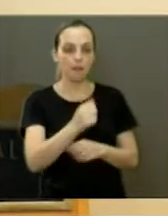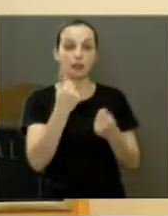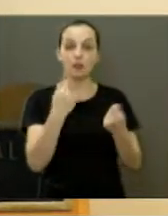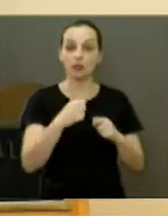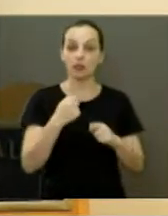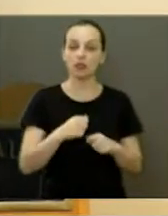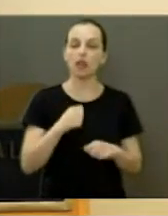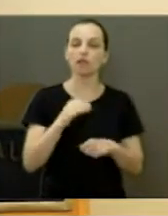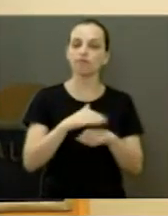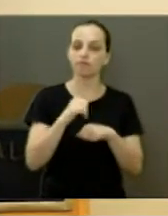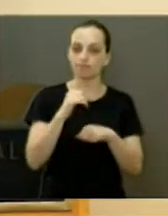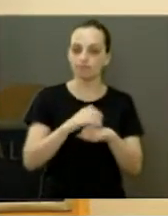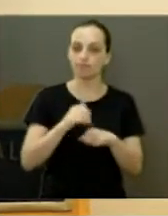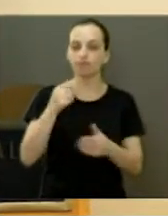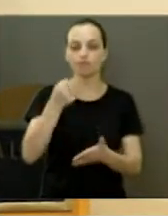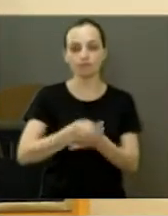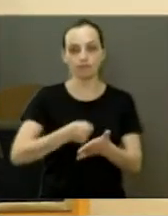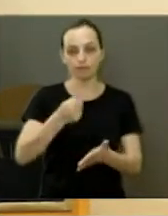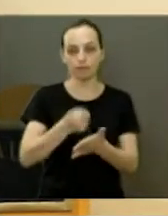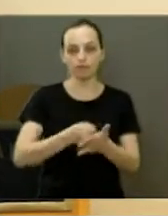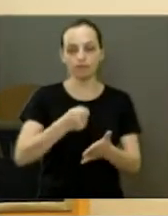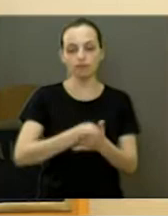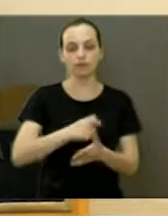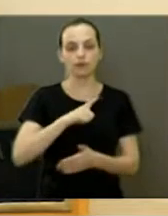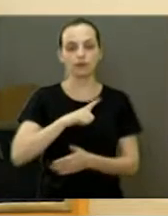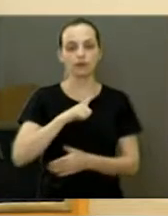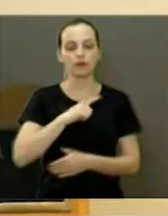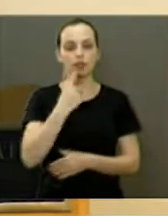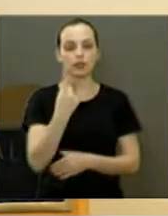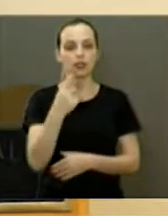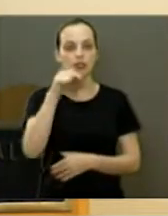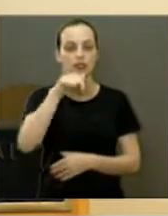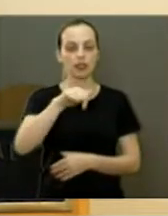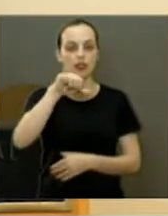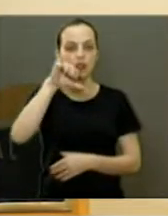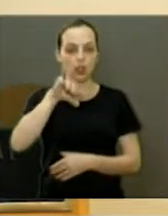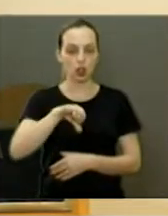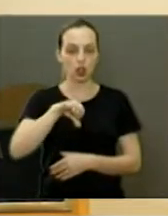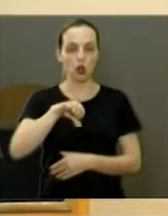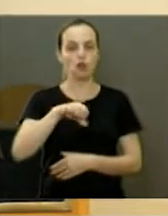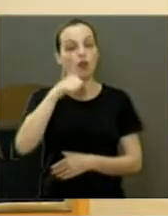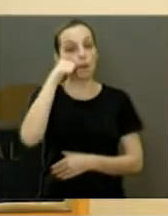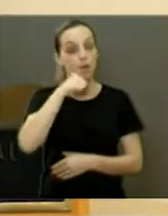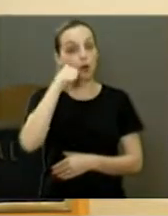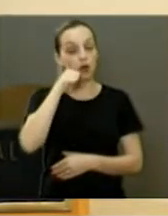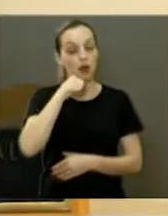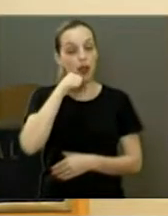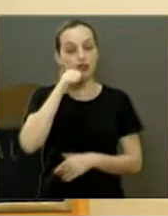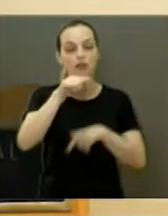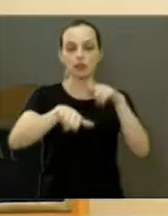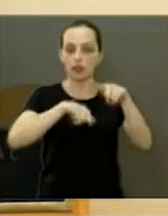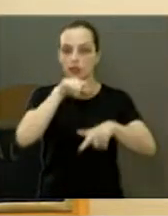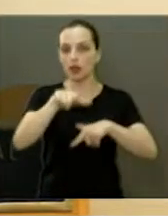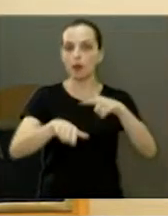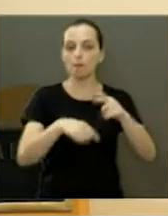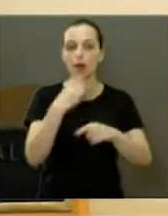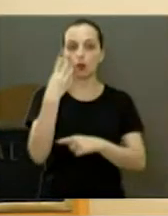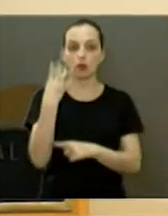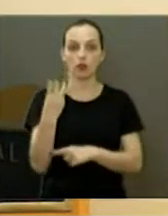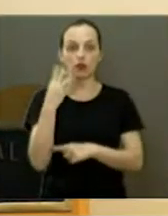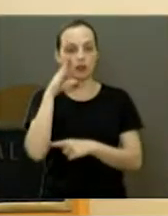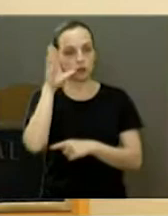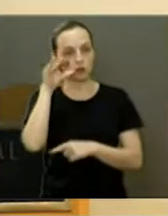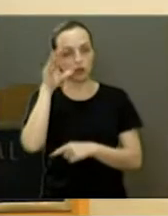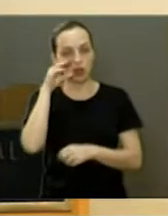dedicação. Hoje a Cássia tem 179 cooperadas, mais três funcionários do município,